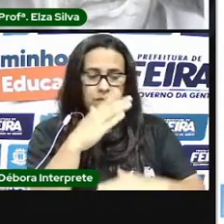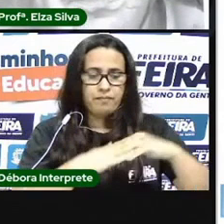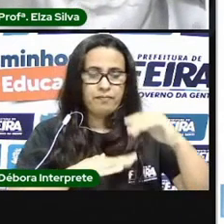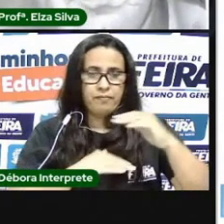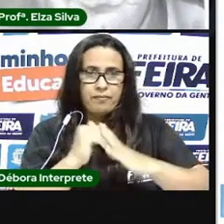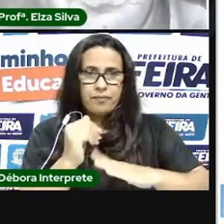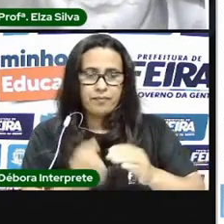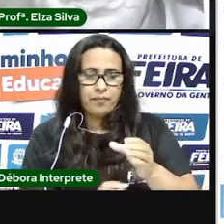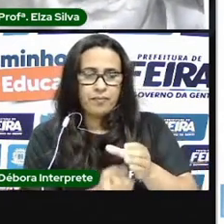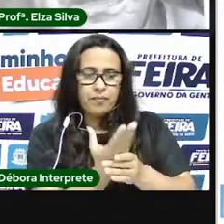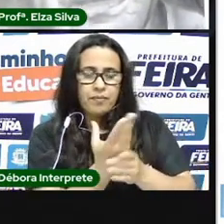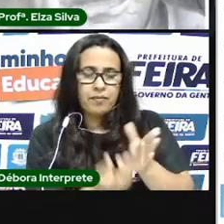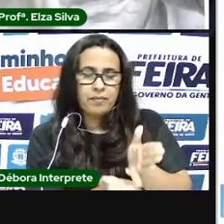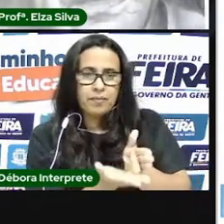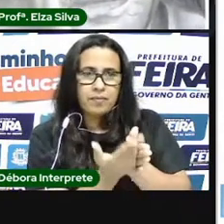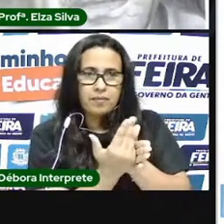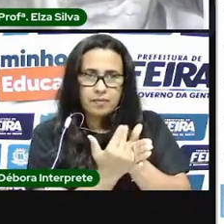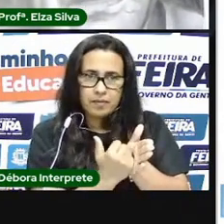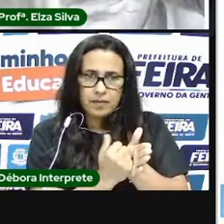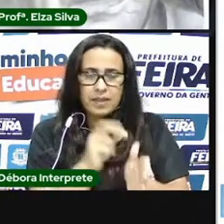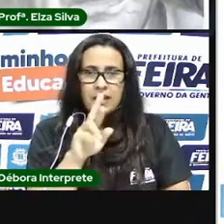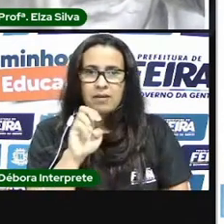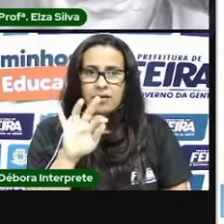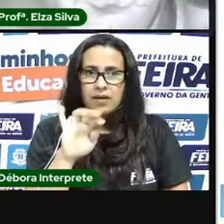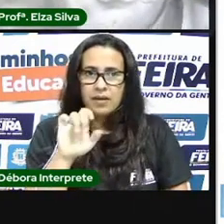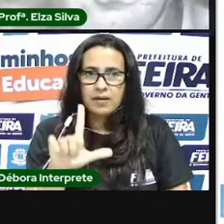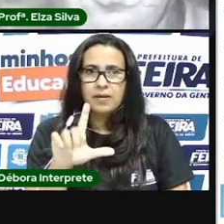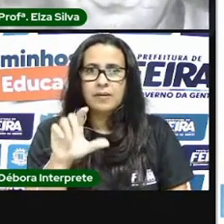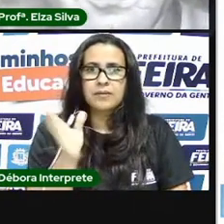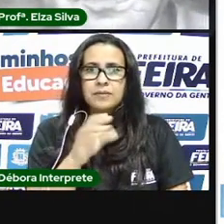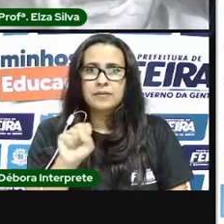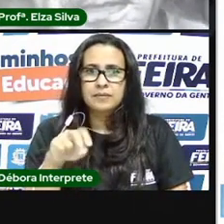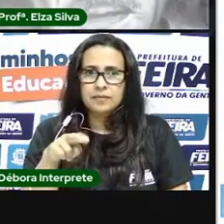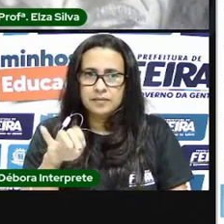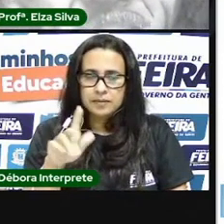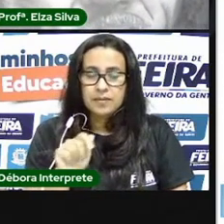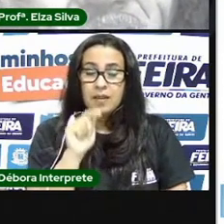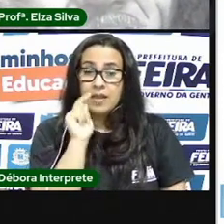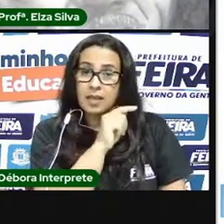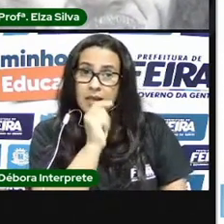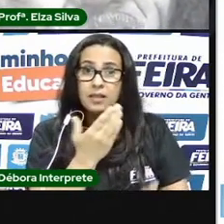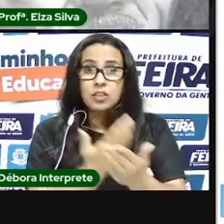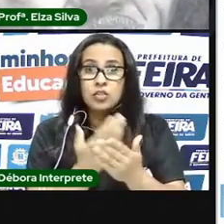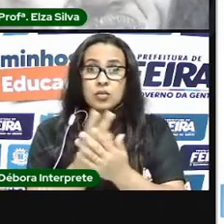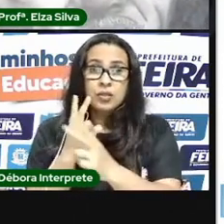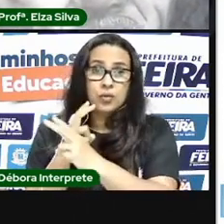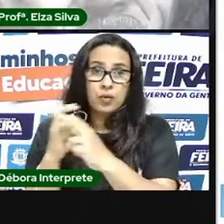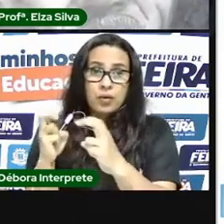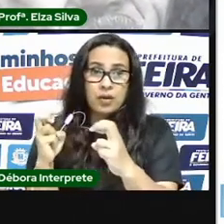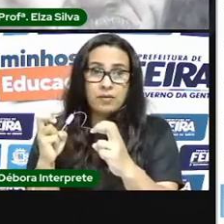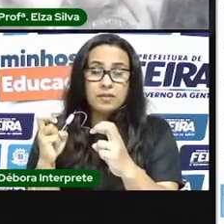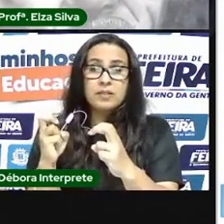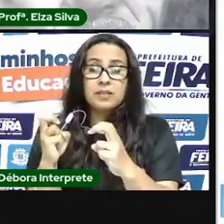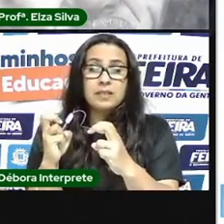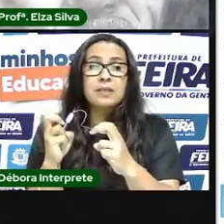ele é um estudante da Universidade Estadual de Feira de Santana de Engenharia